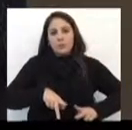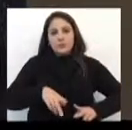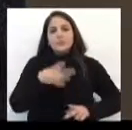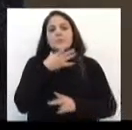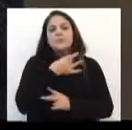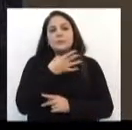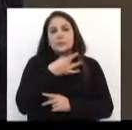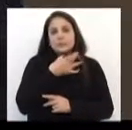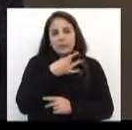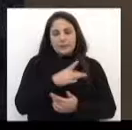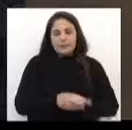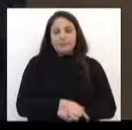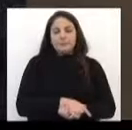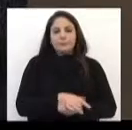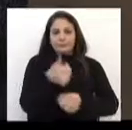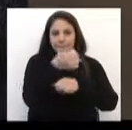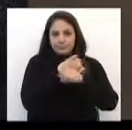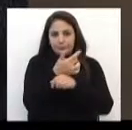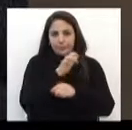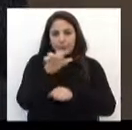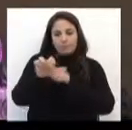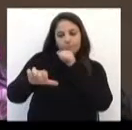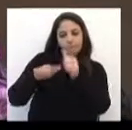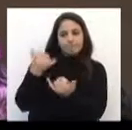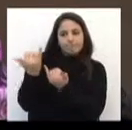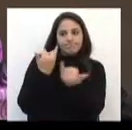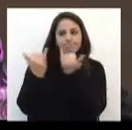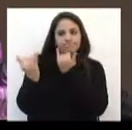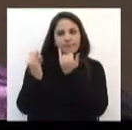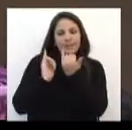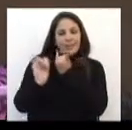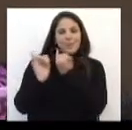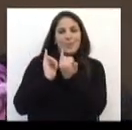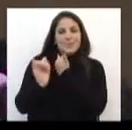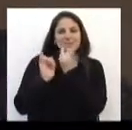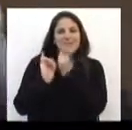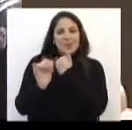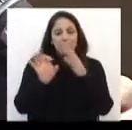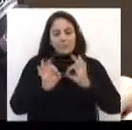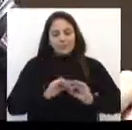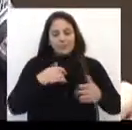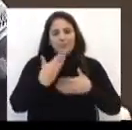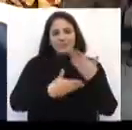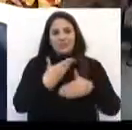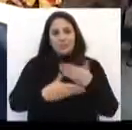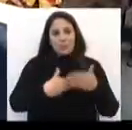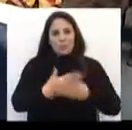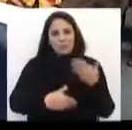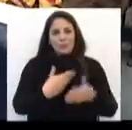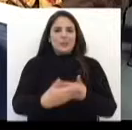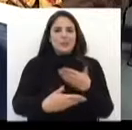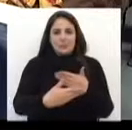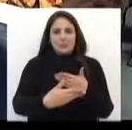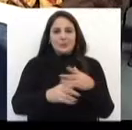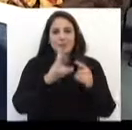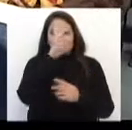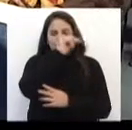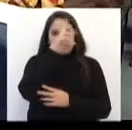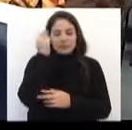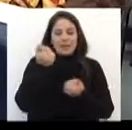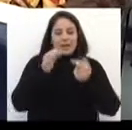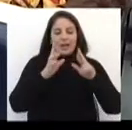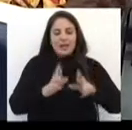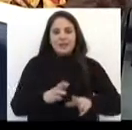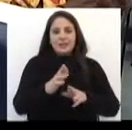Os profissionais trocaram informações sobre projetos desenvolvidos pelo poder público. E a área da infância e da